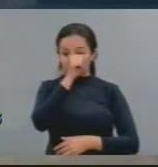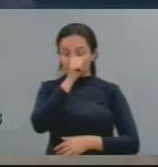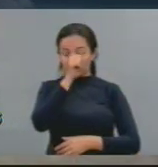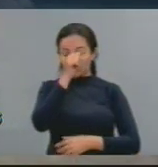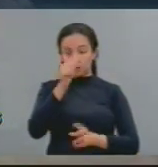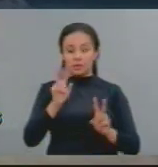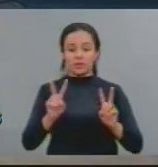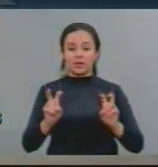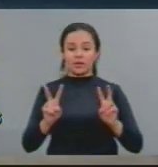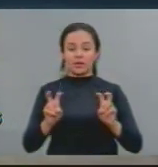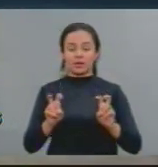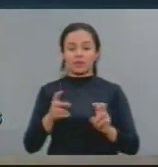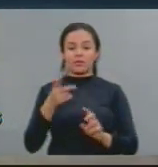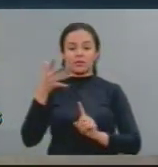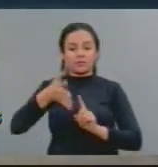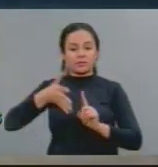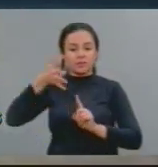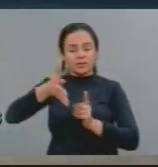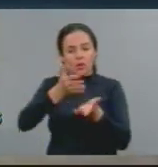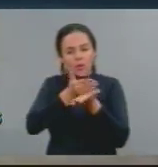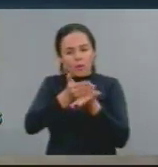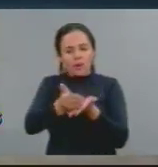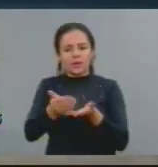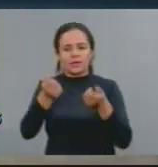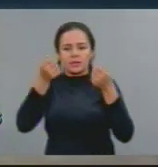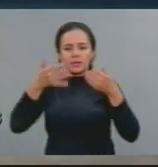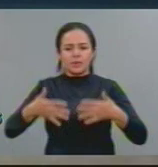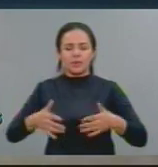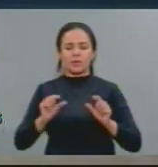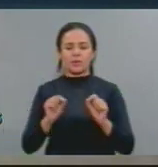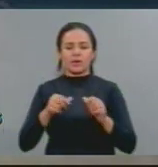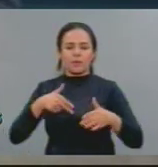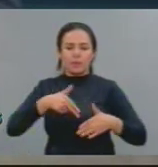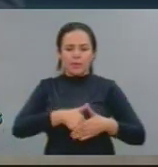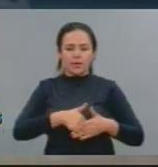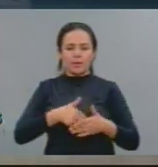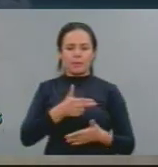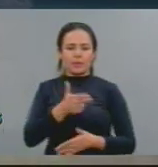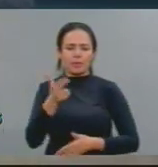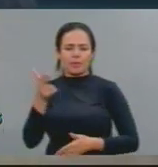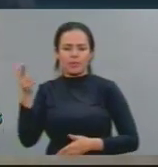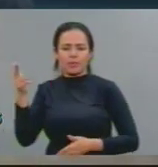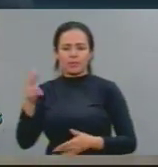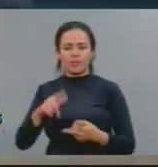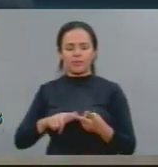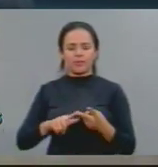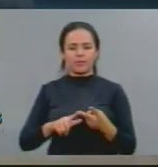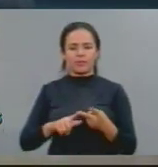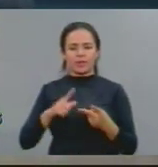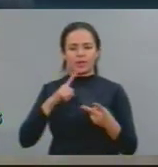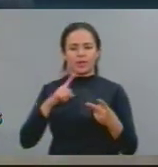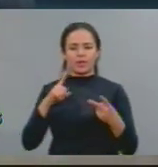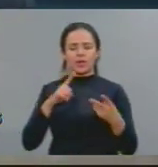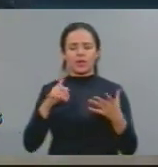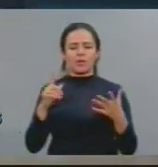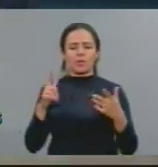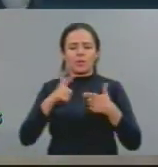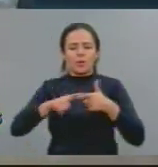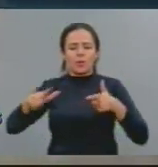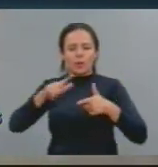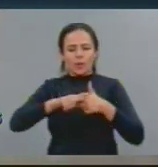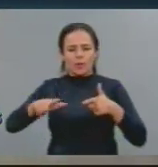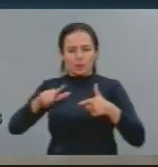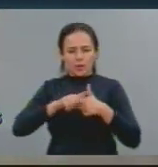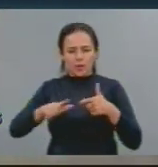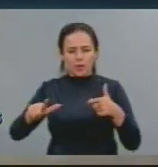faz a fala inicial da pistolagem, da relação conflituosa do